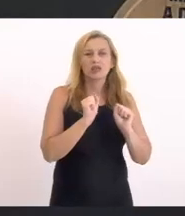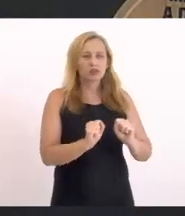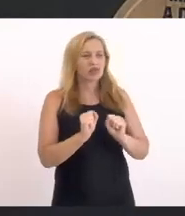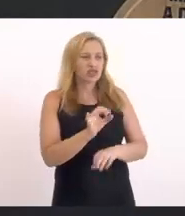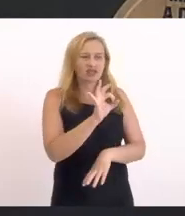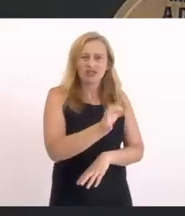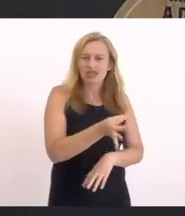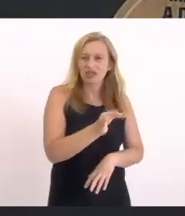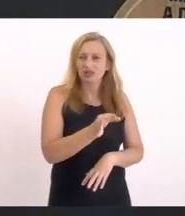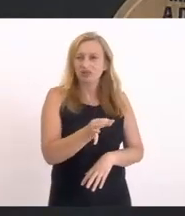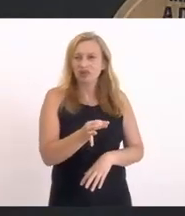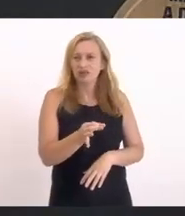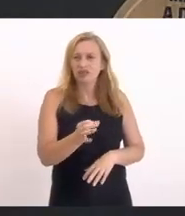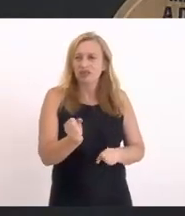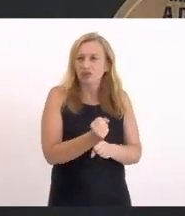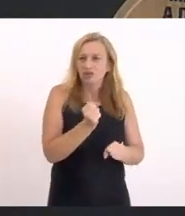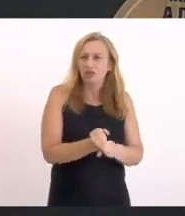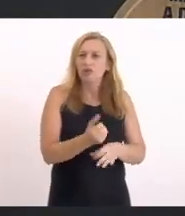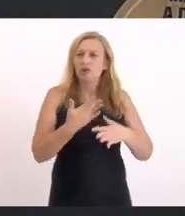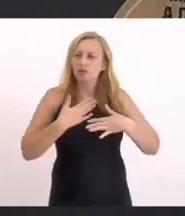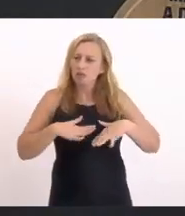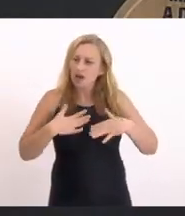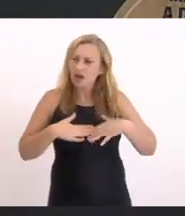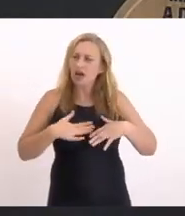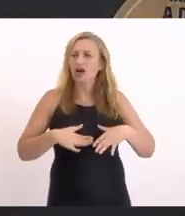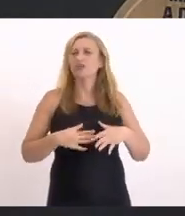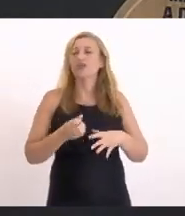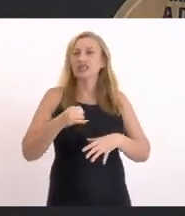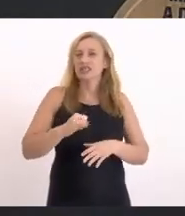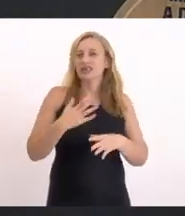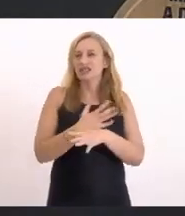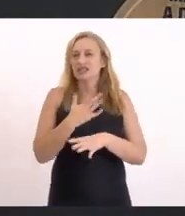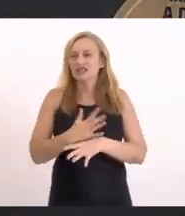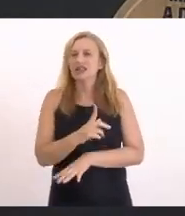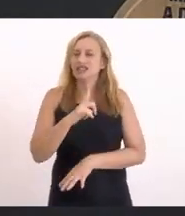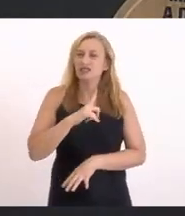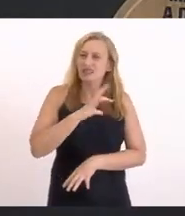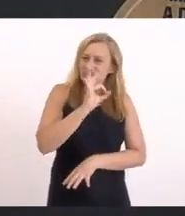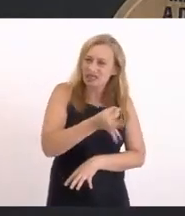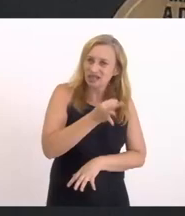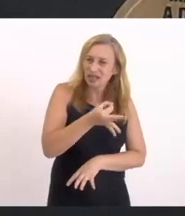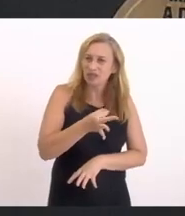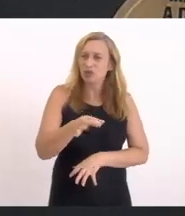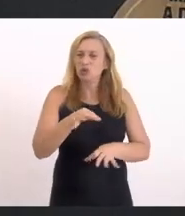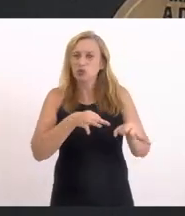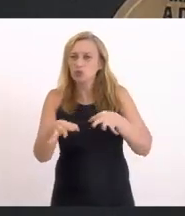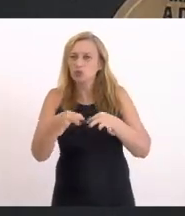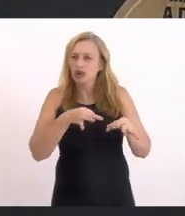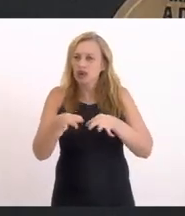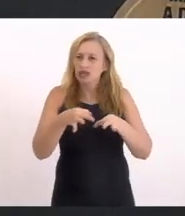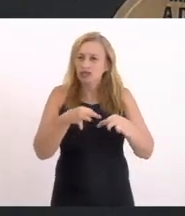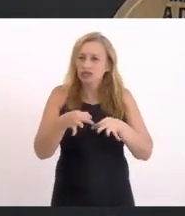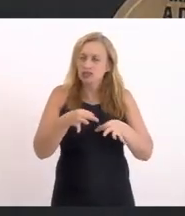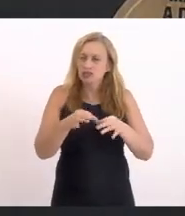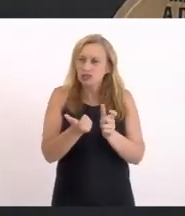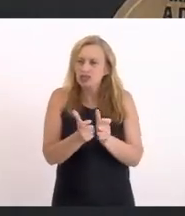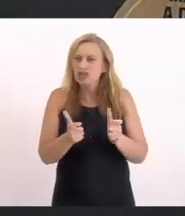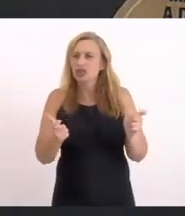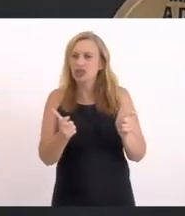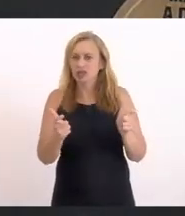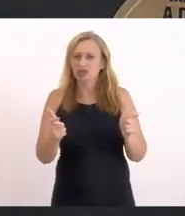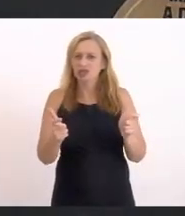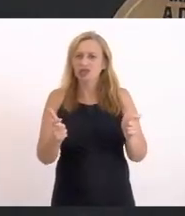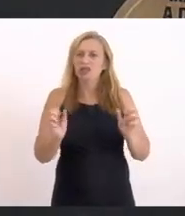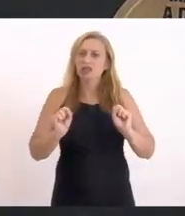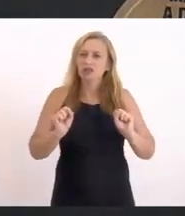Claramente Serem feitas Com mais cuidado Se a cidade Tivesse de fato Um plano Gigantesco Que